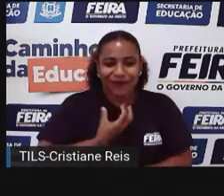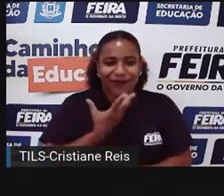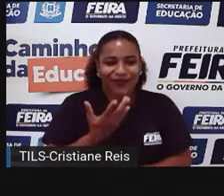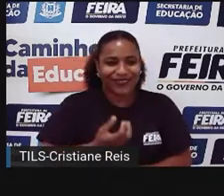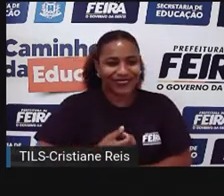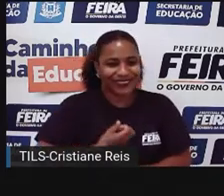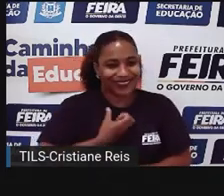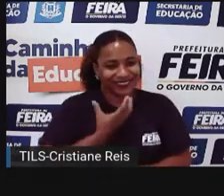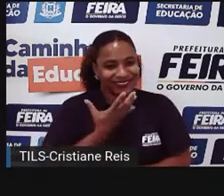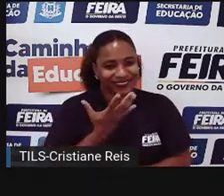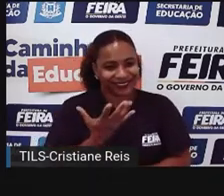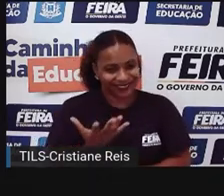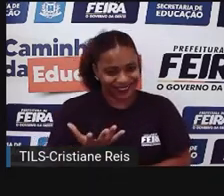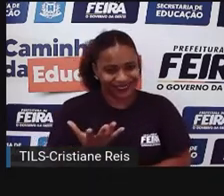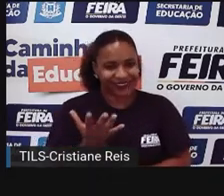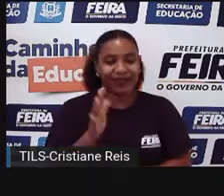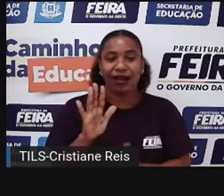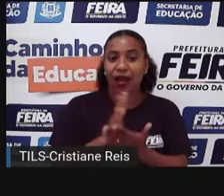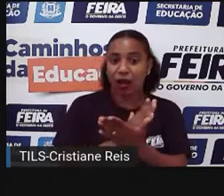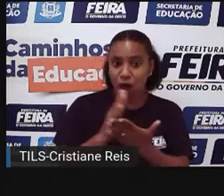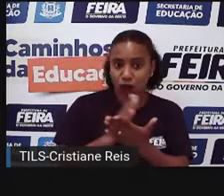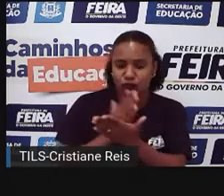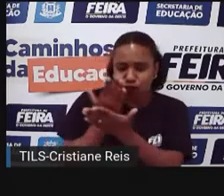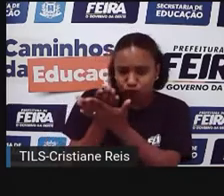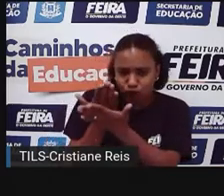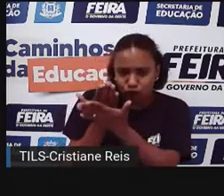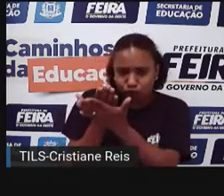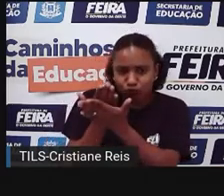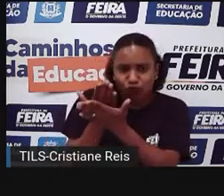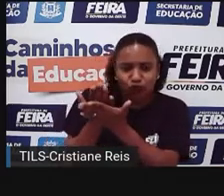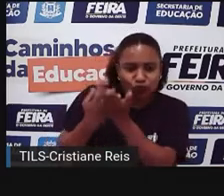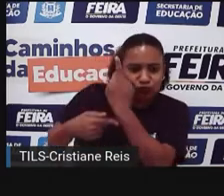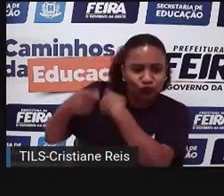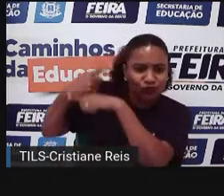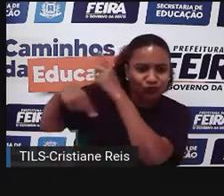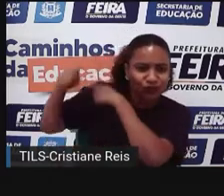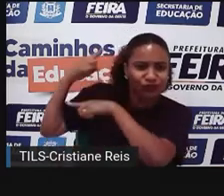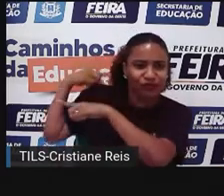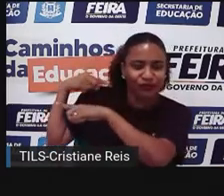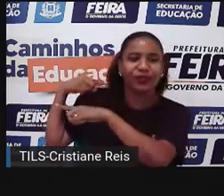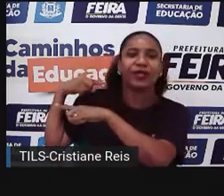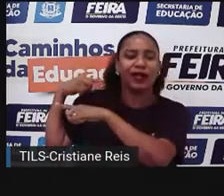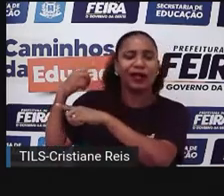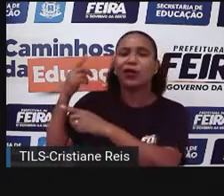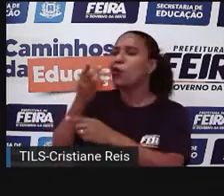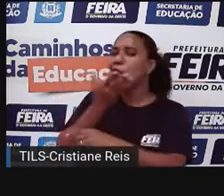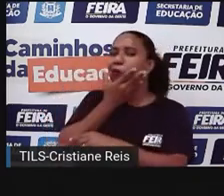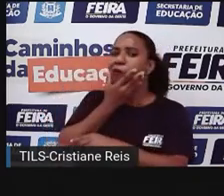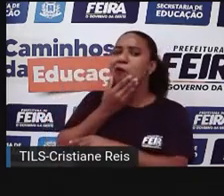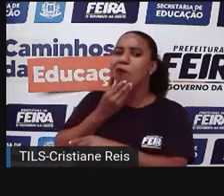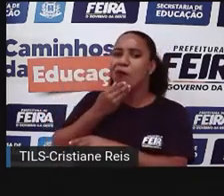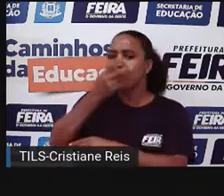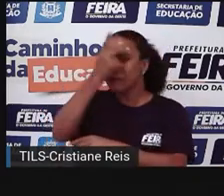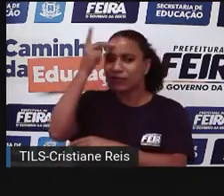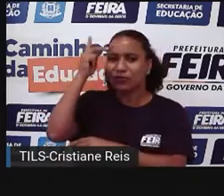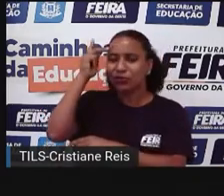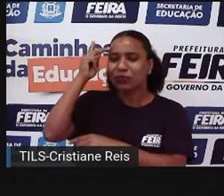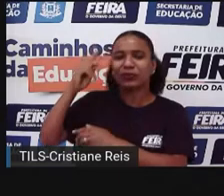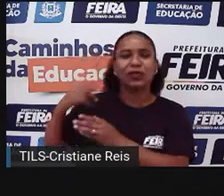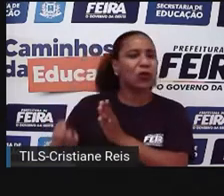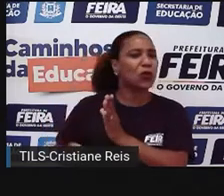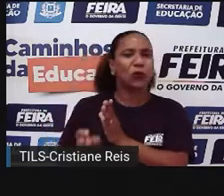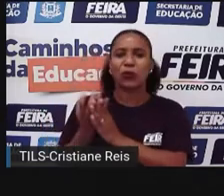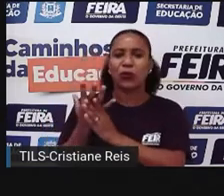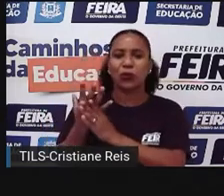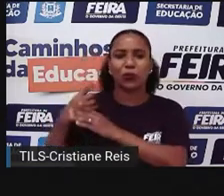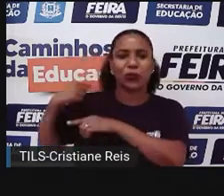E tem mais, alguns antropólogos eles acreditam que a humanidade, ela só começou a ter sucesso como espécie, só começou